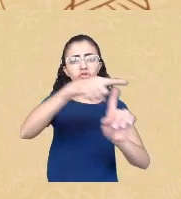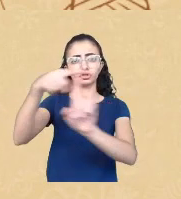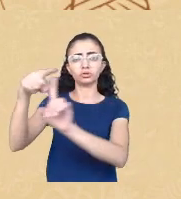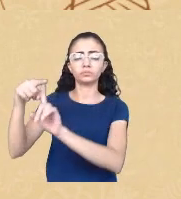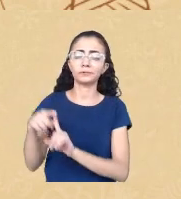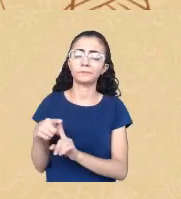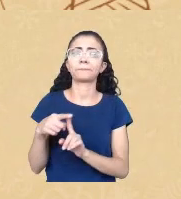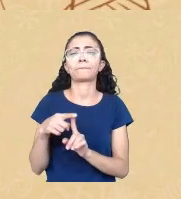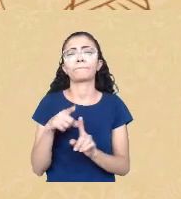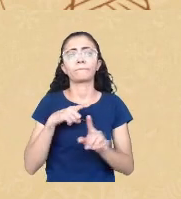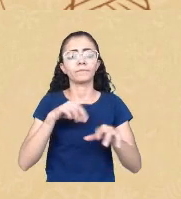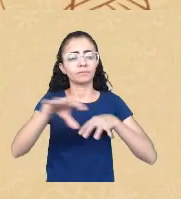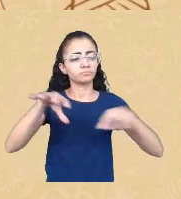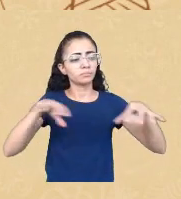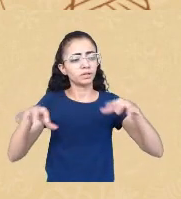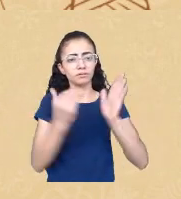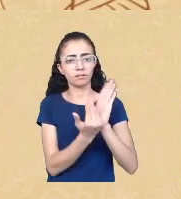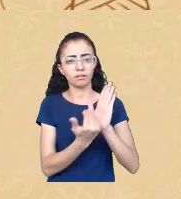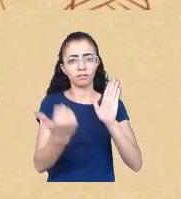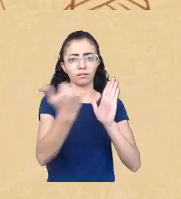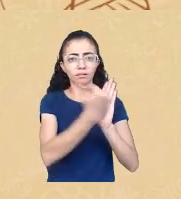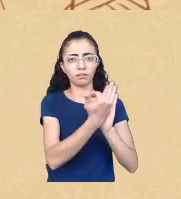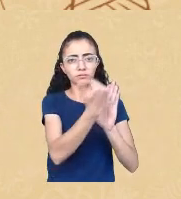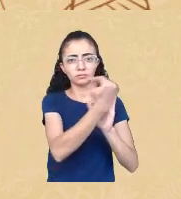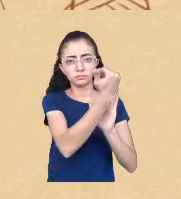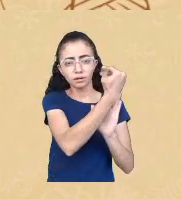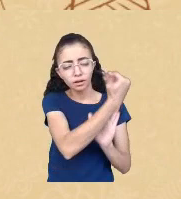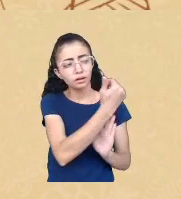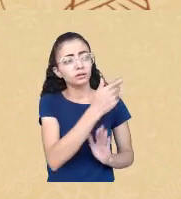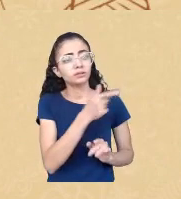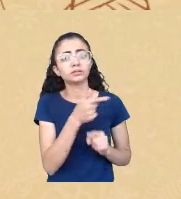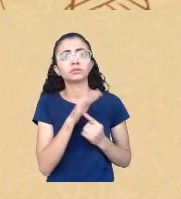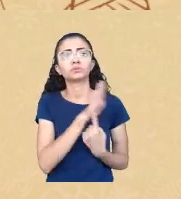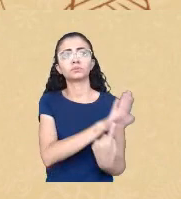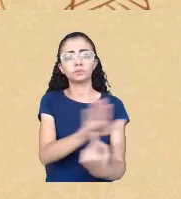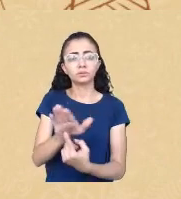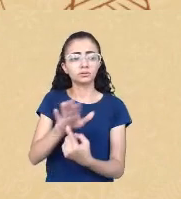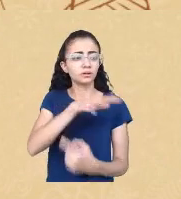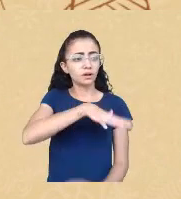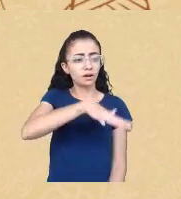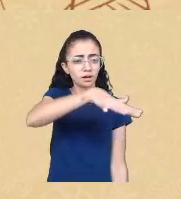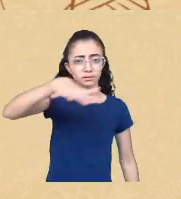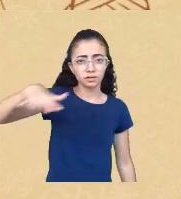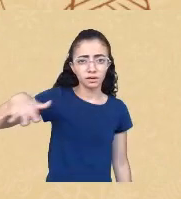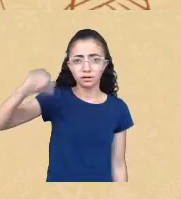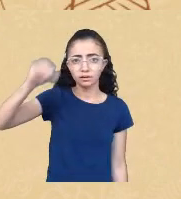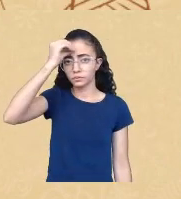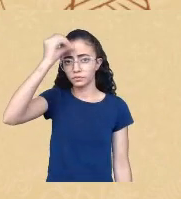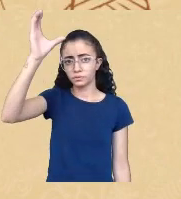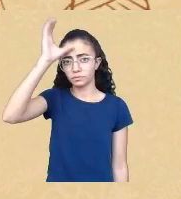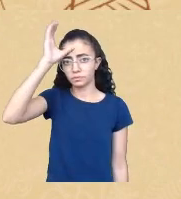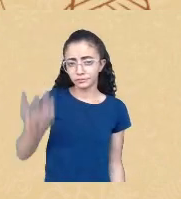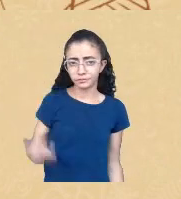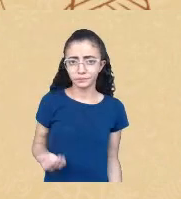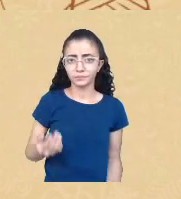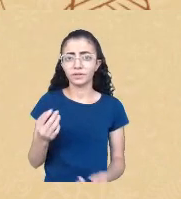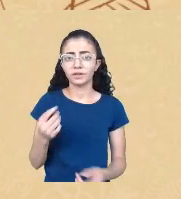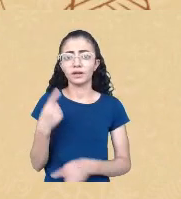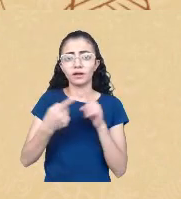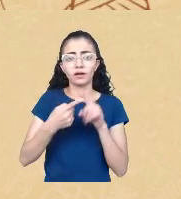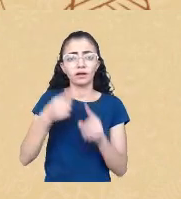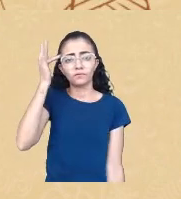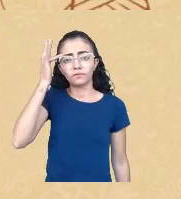elas se manifestam em todos os campos da produção de conhecimento que está presente na filosofia na sociologia